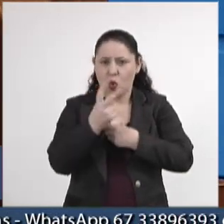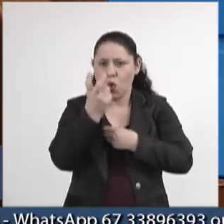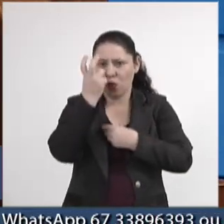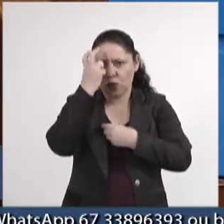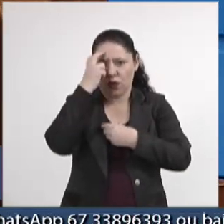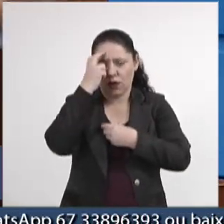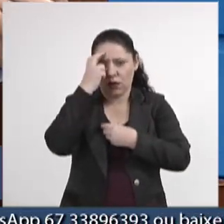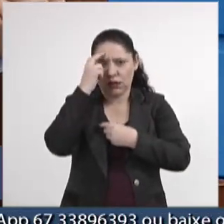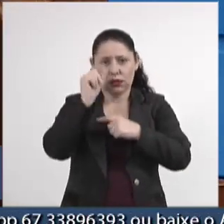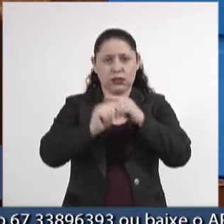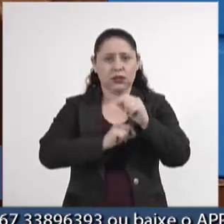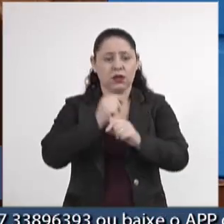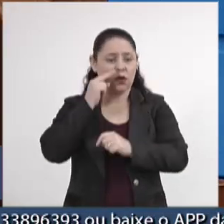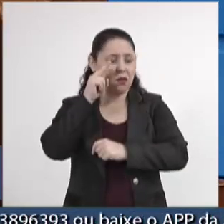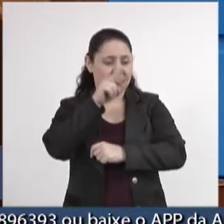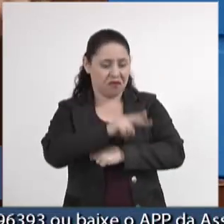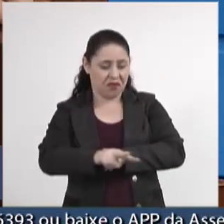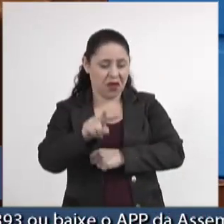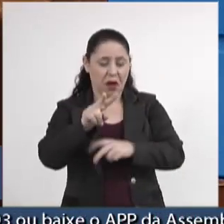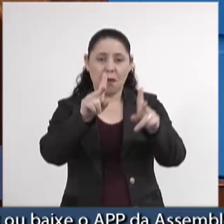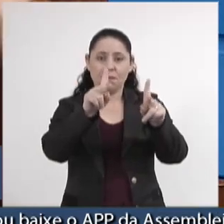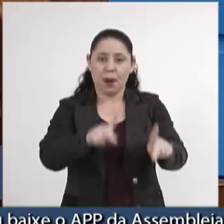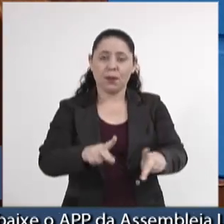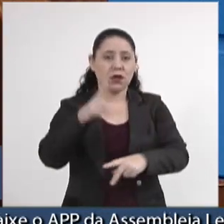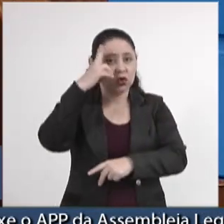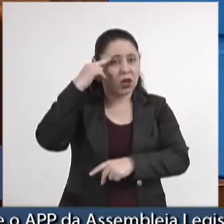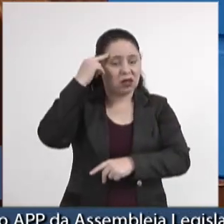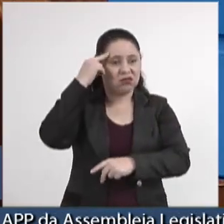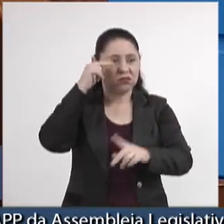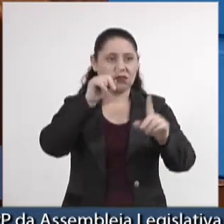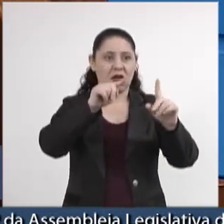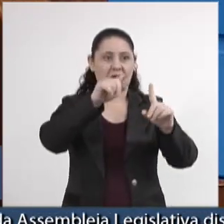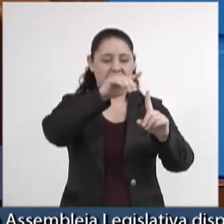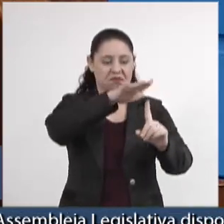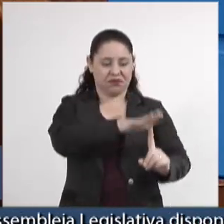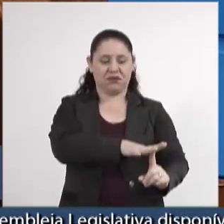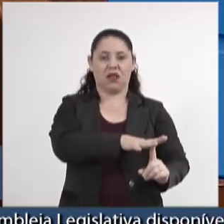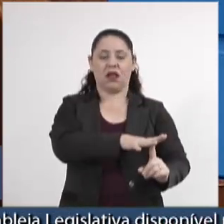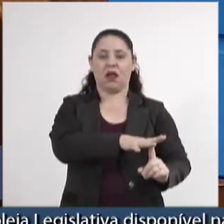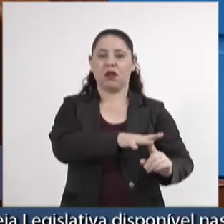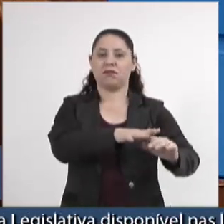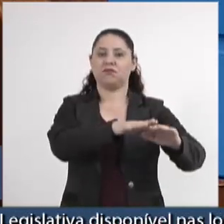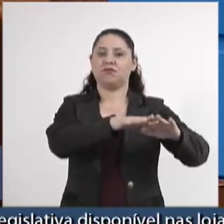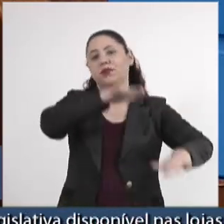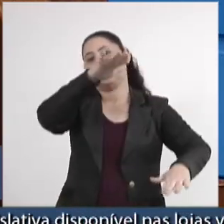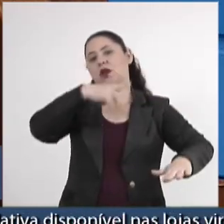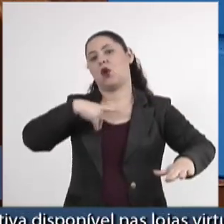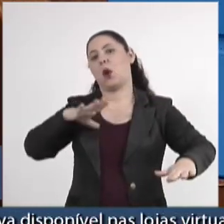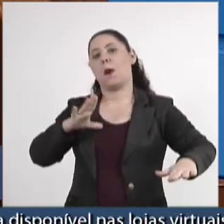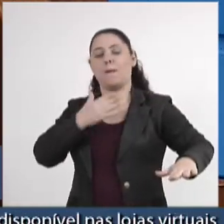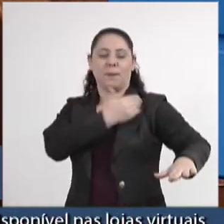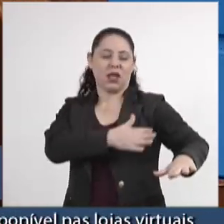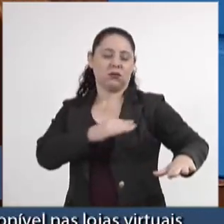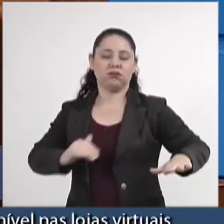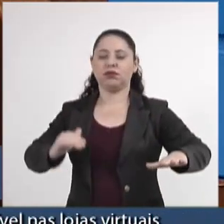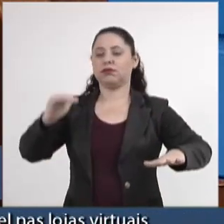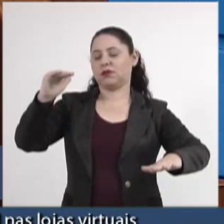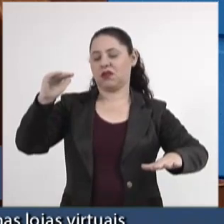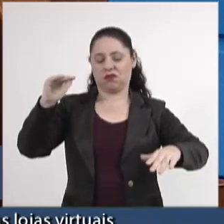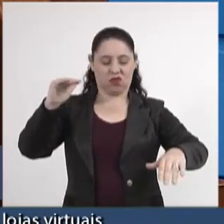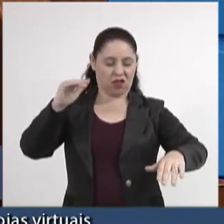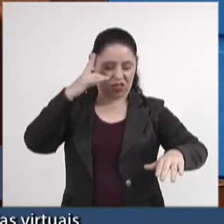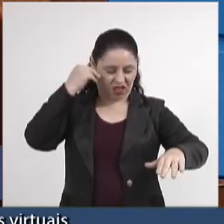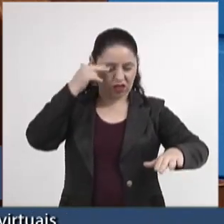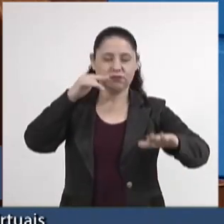que vê a população negra como inferior e como incapaz de galgar